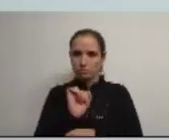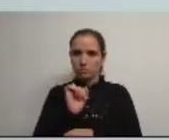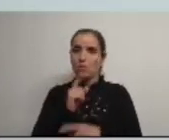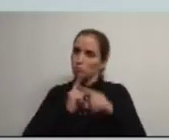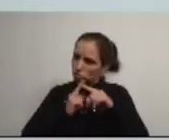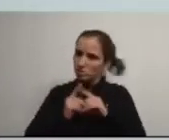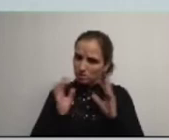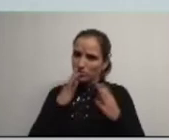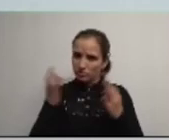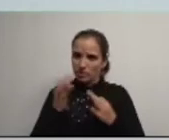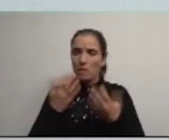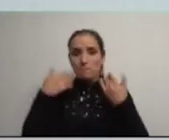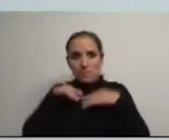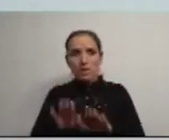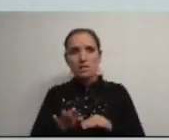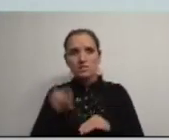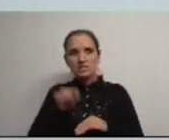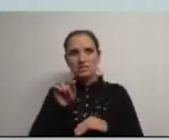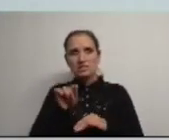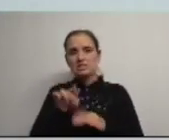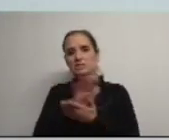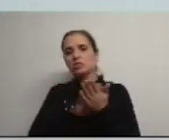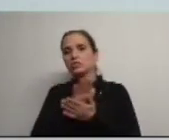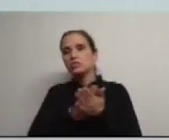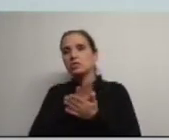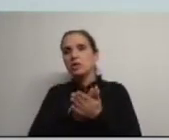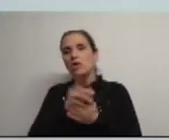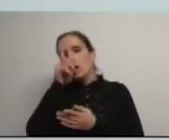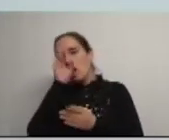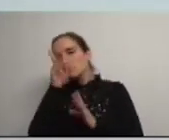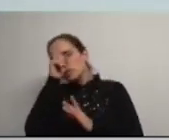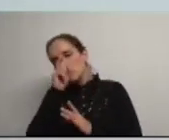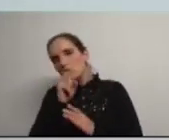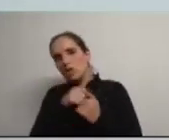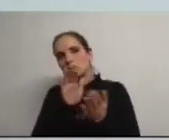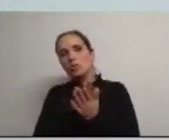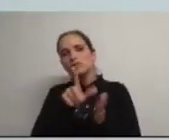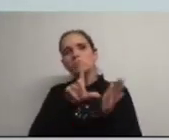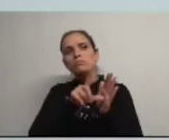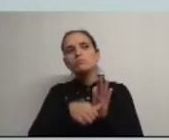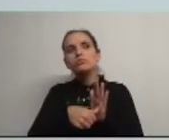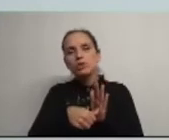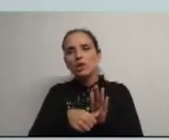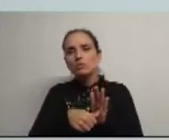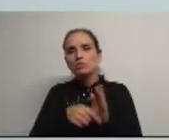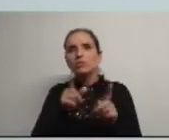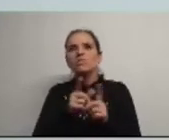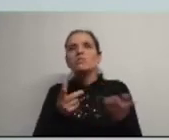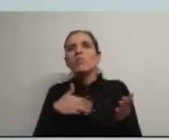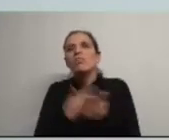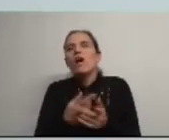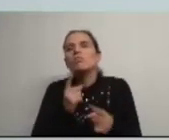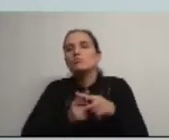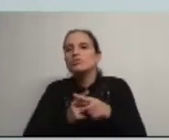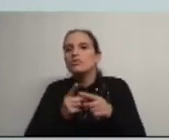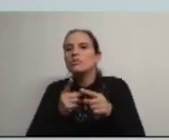positivo todavia nesta vertente convém recordar que nem todos estes projetos têm o impacto que se espera por exemplo